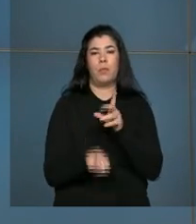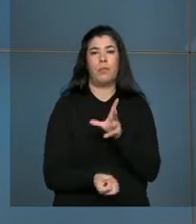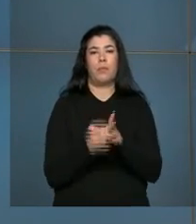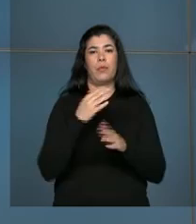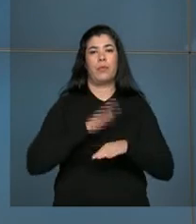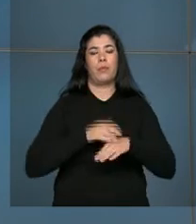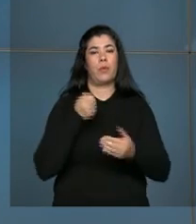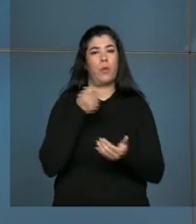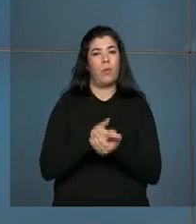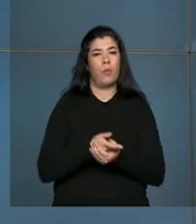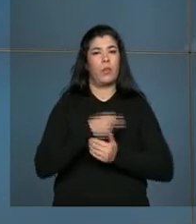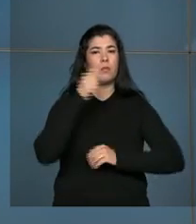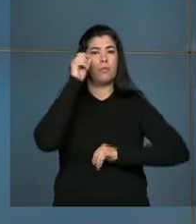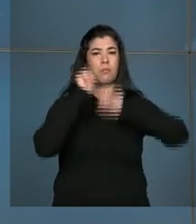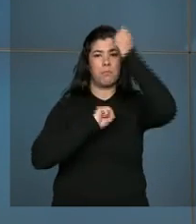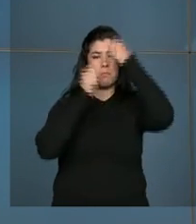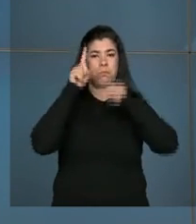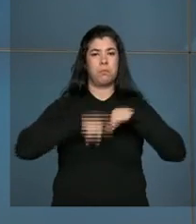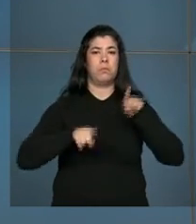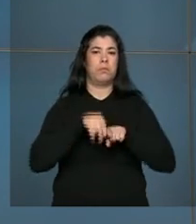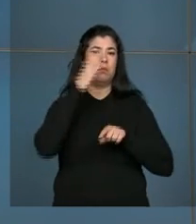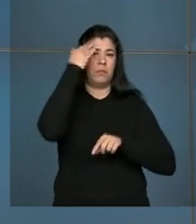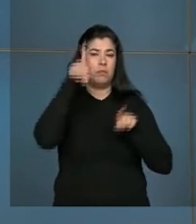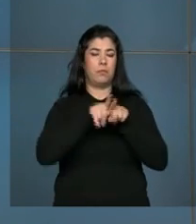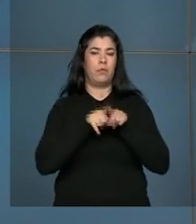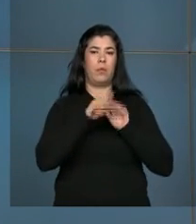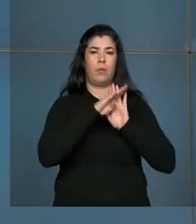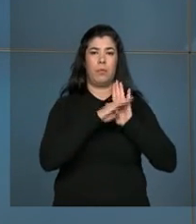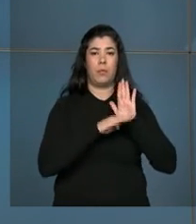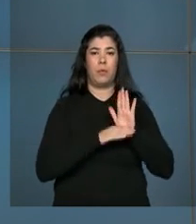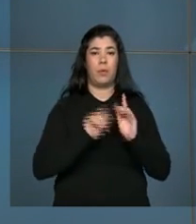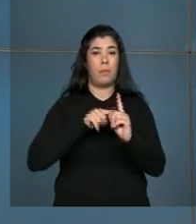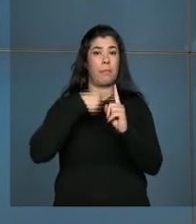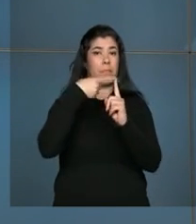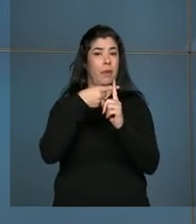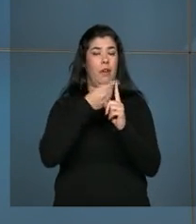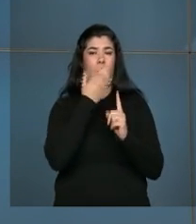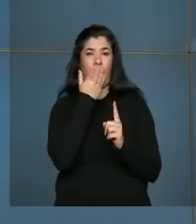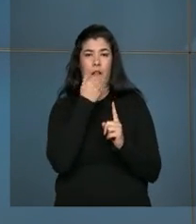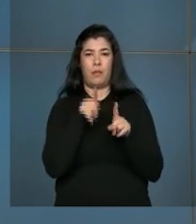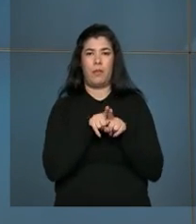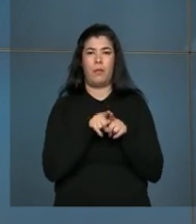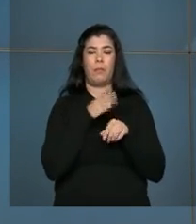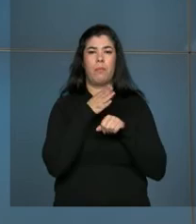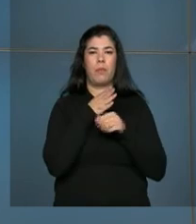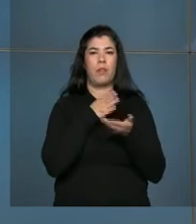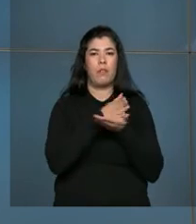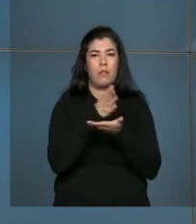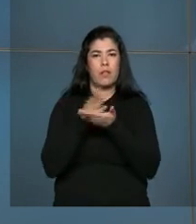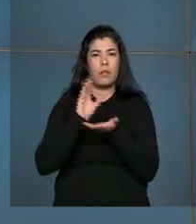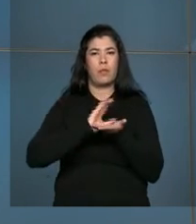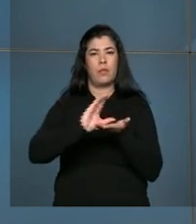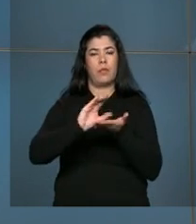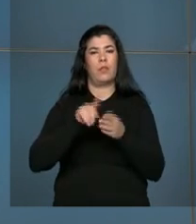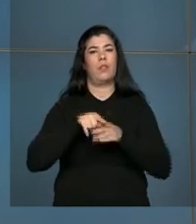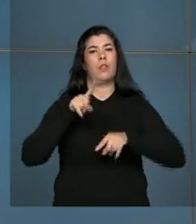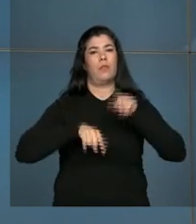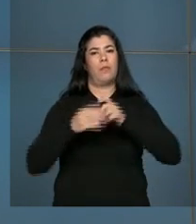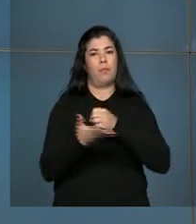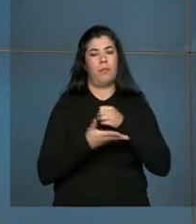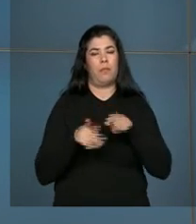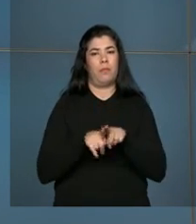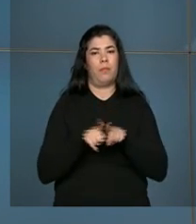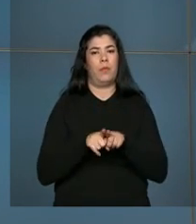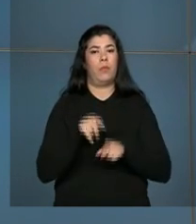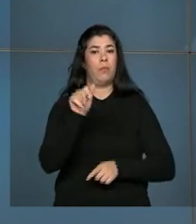comprar equipamentos mais modernos, existe o programa Mais Alimentos, uma linha de crédito que financia investimentos em infraestrutura.